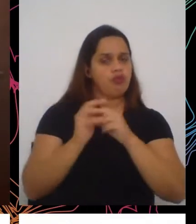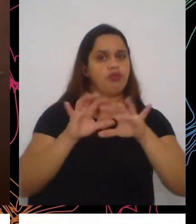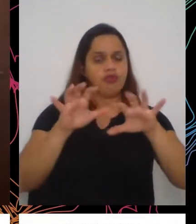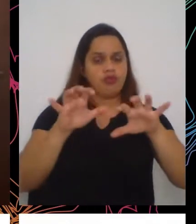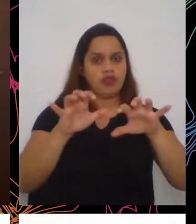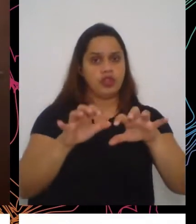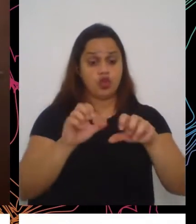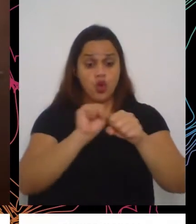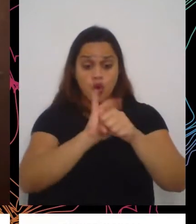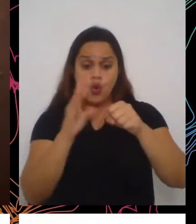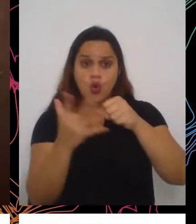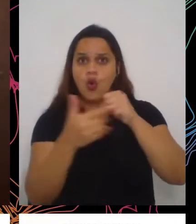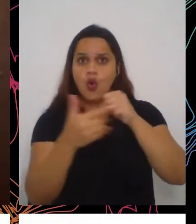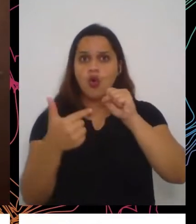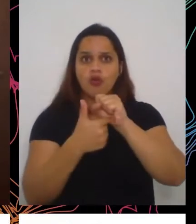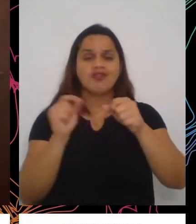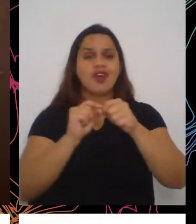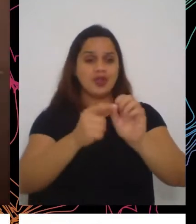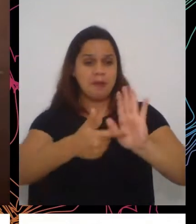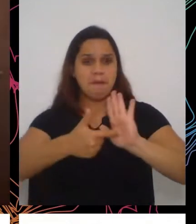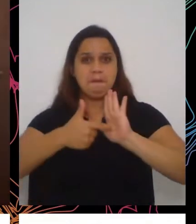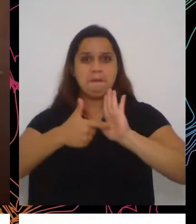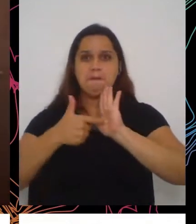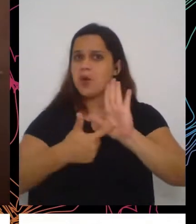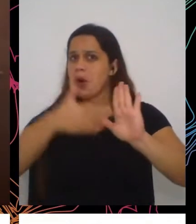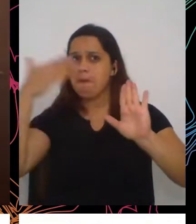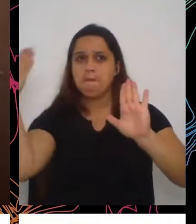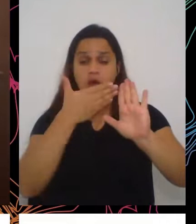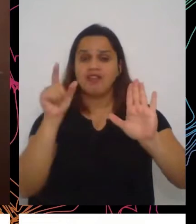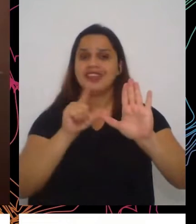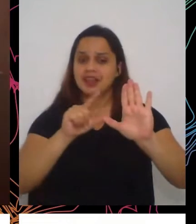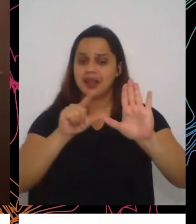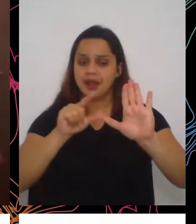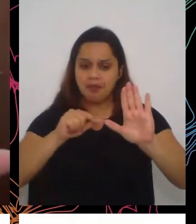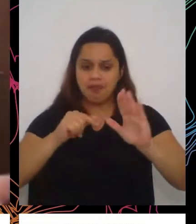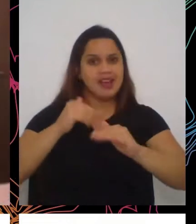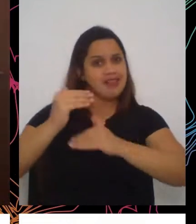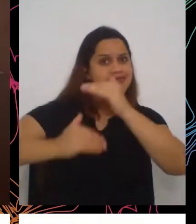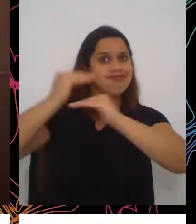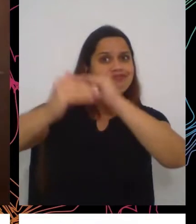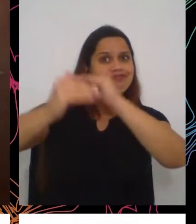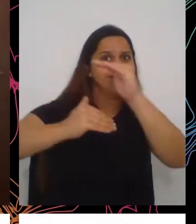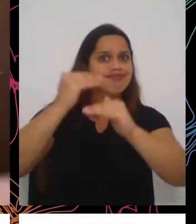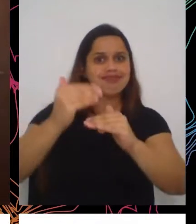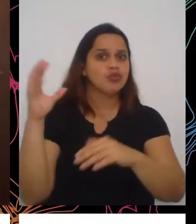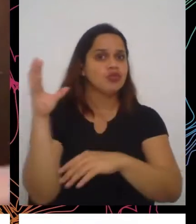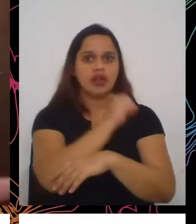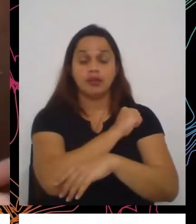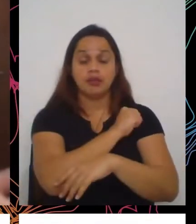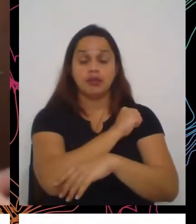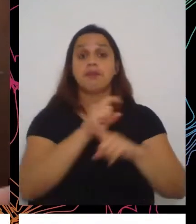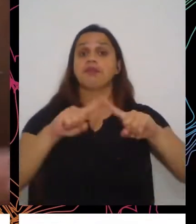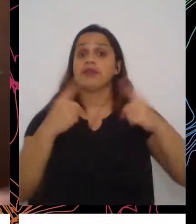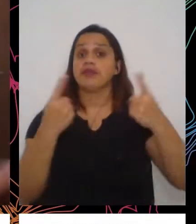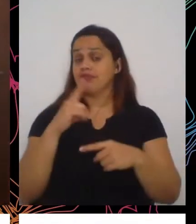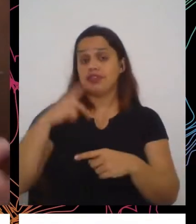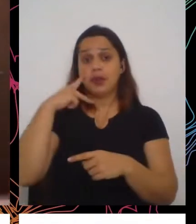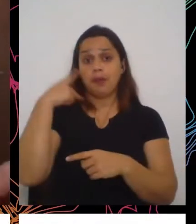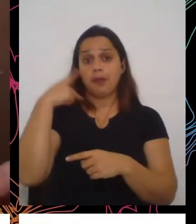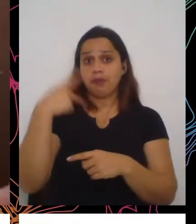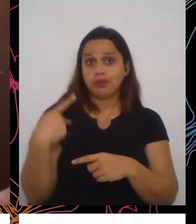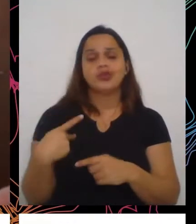acelera esse processo de forma muito violenta. Mas se a gente tivesse essas políticas na base,